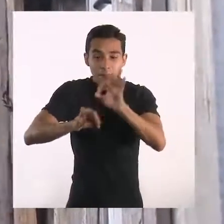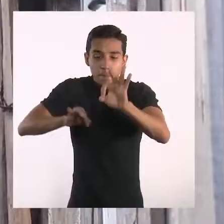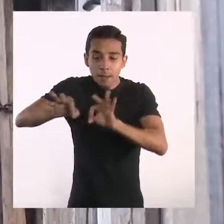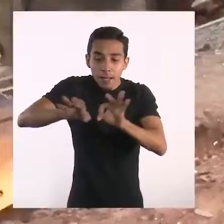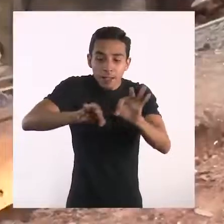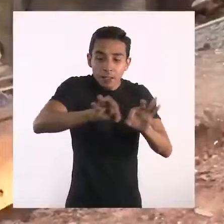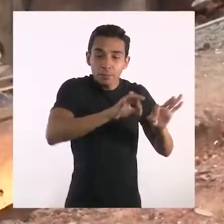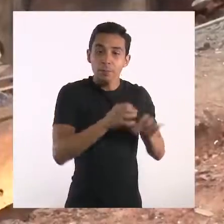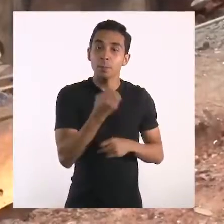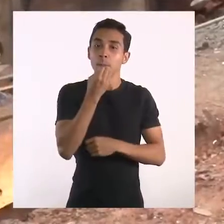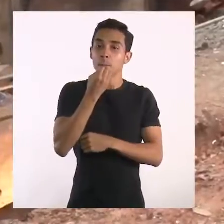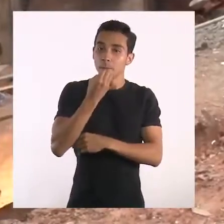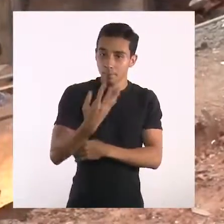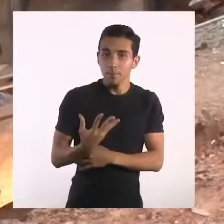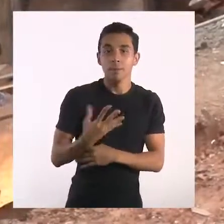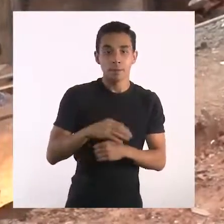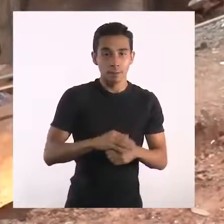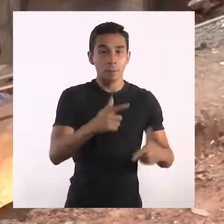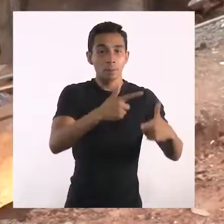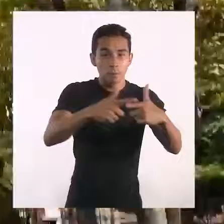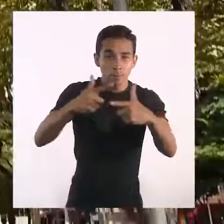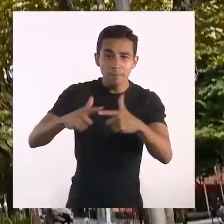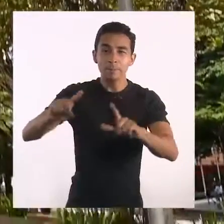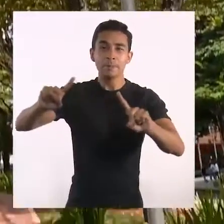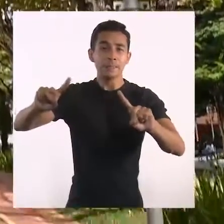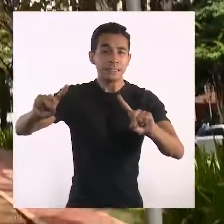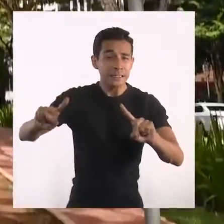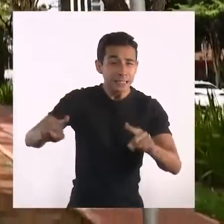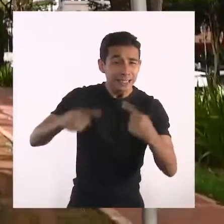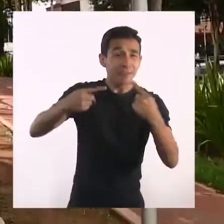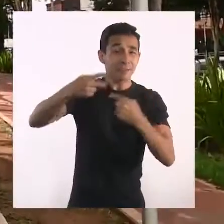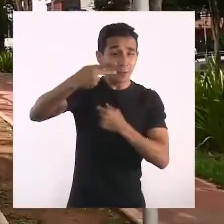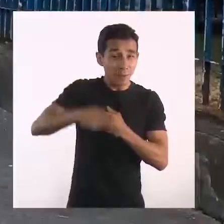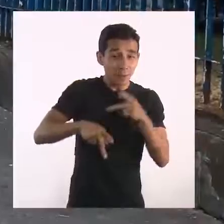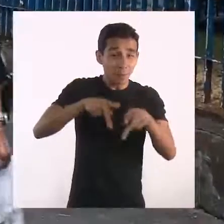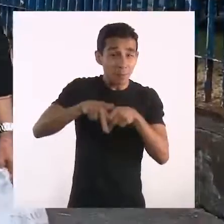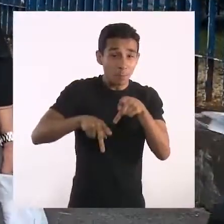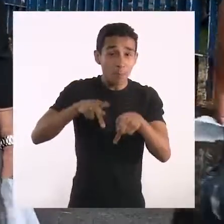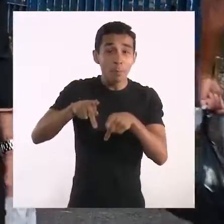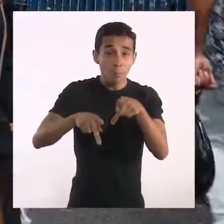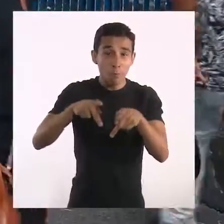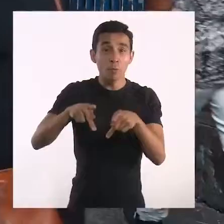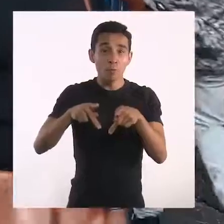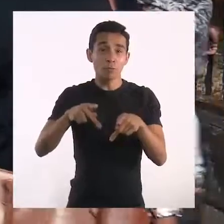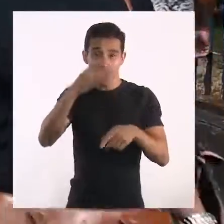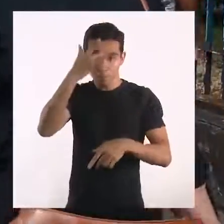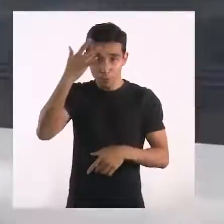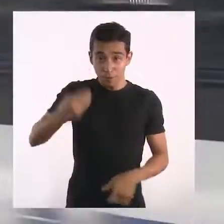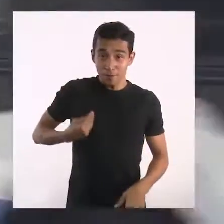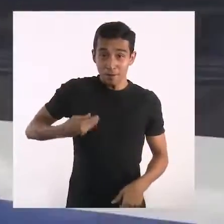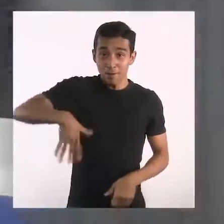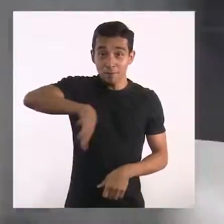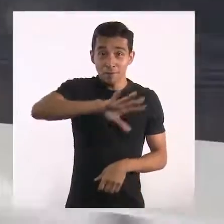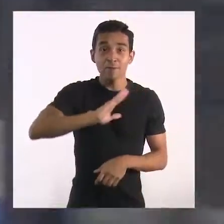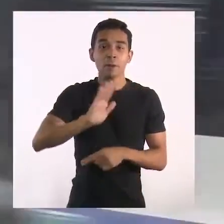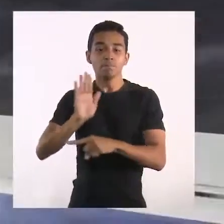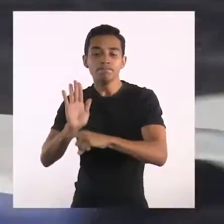planejamento urbano, com soluções à altura dos desafios e necessidades dos paulistanos e daqueles que circulam pela cidade.